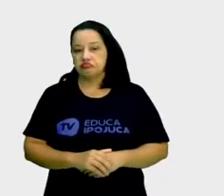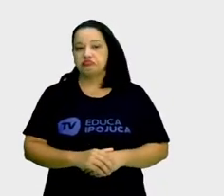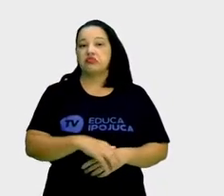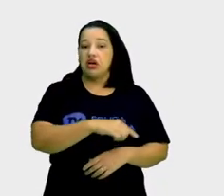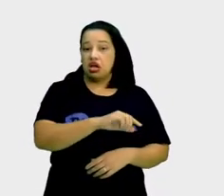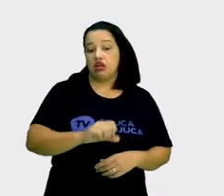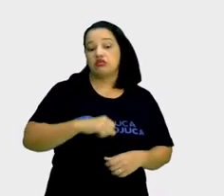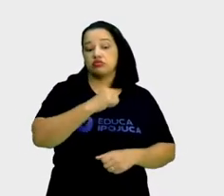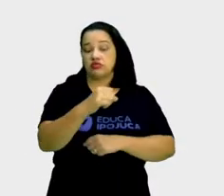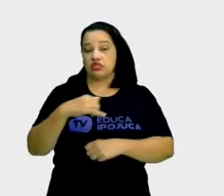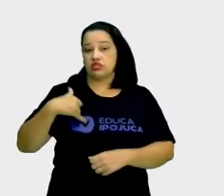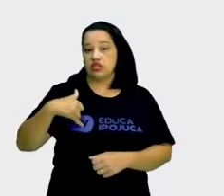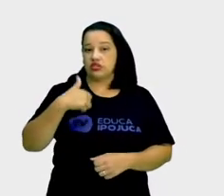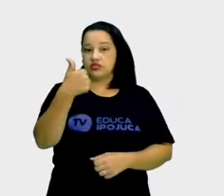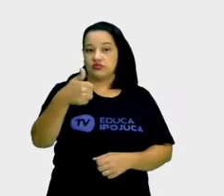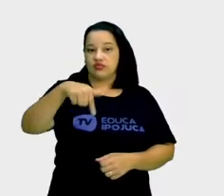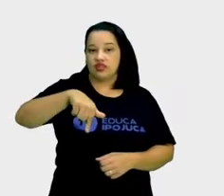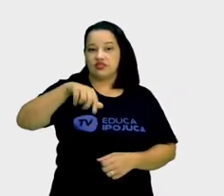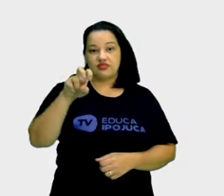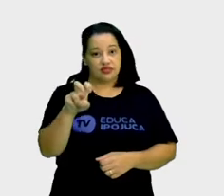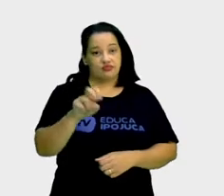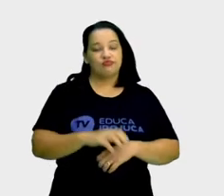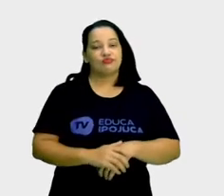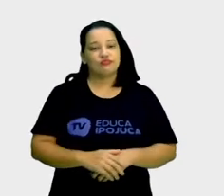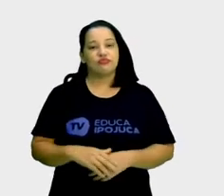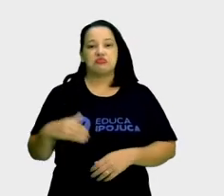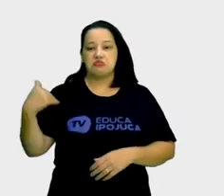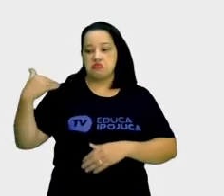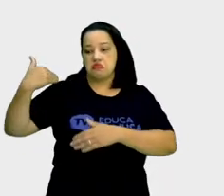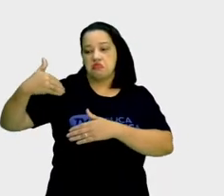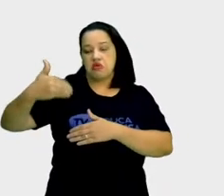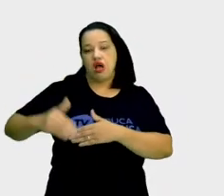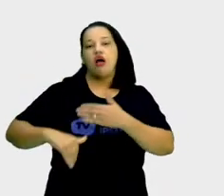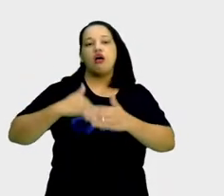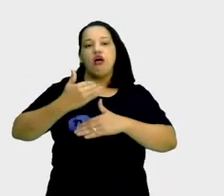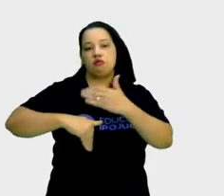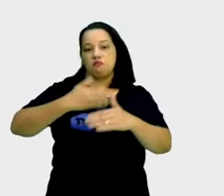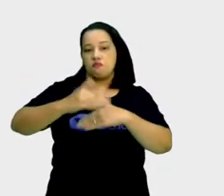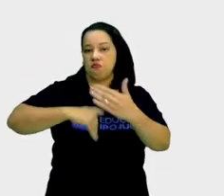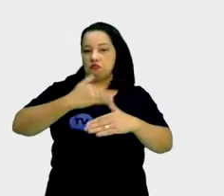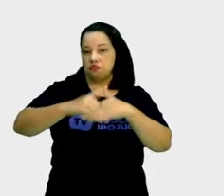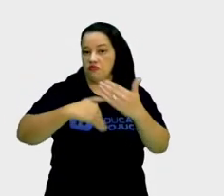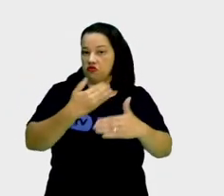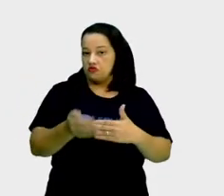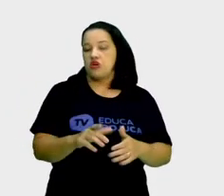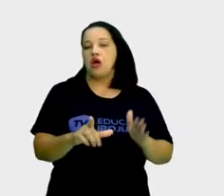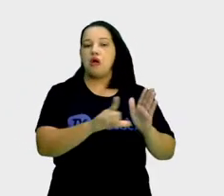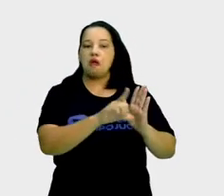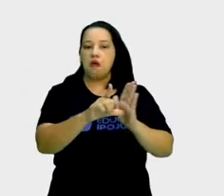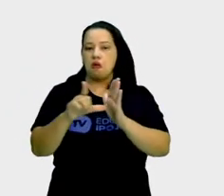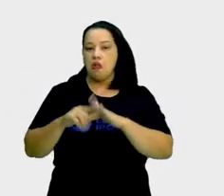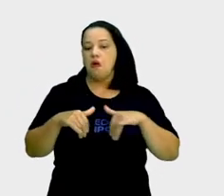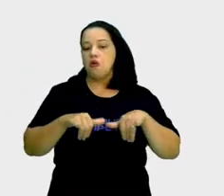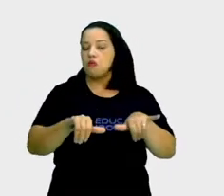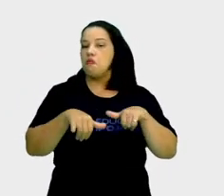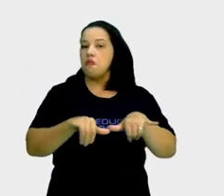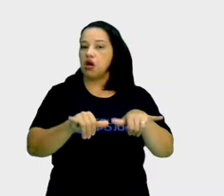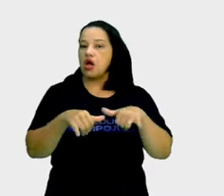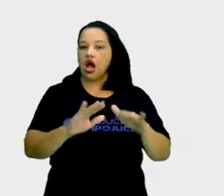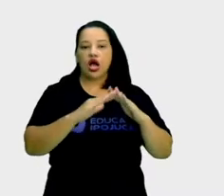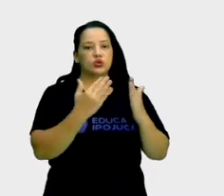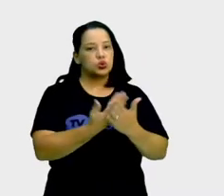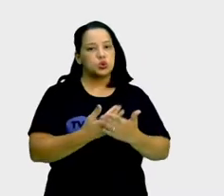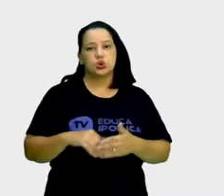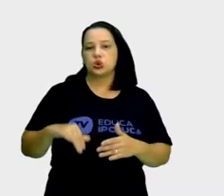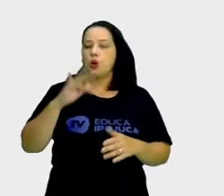anos. De uns anos para cá, tem evoluído cada vez mais, abrido lojas, supermercado, escola,